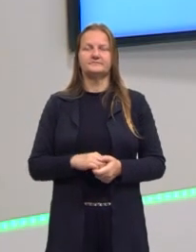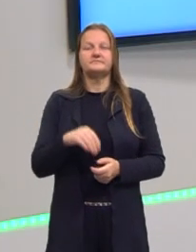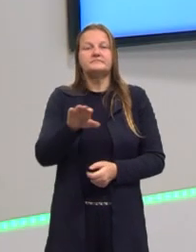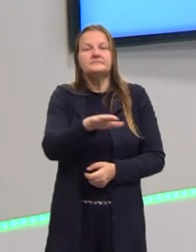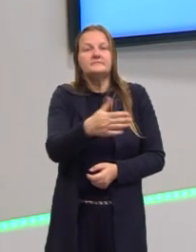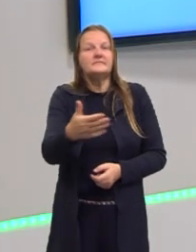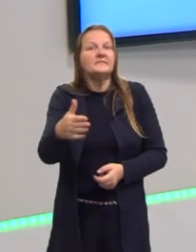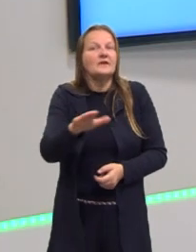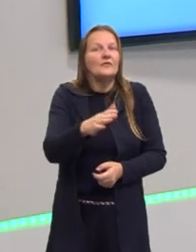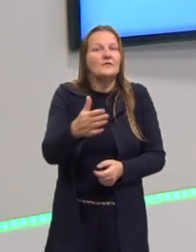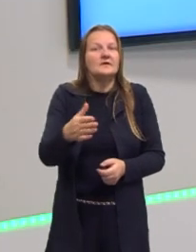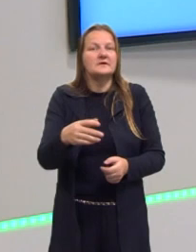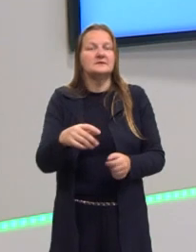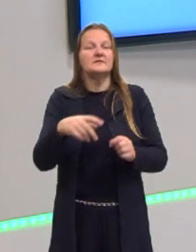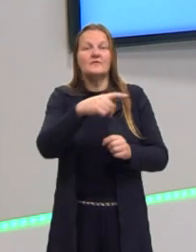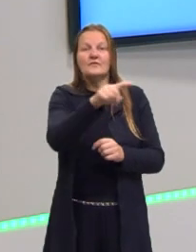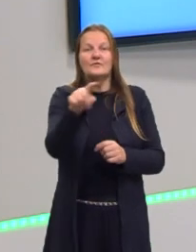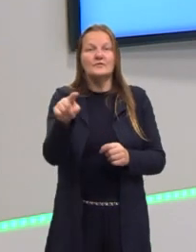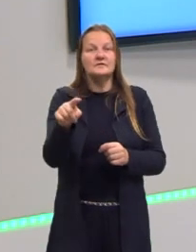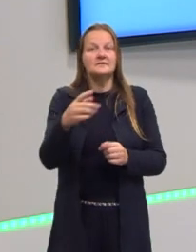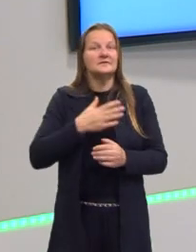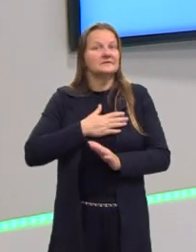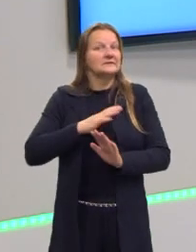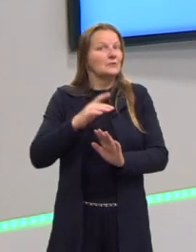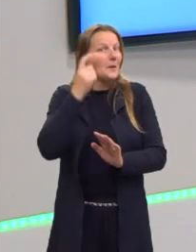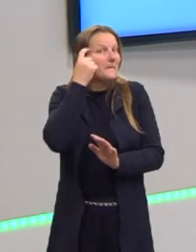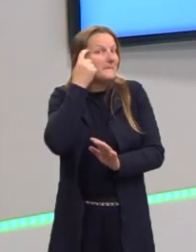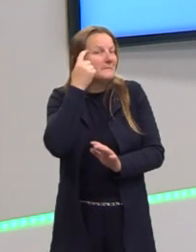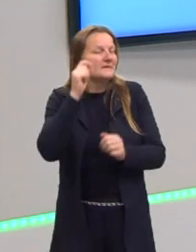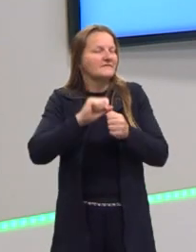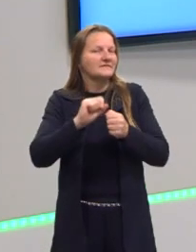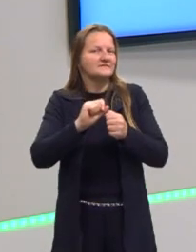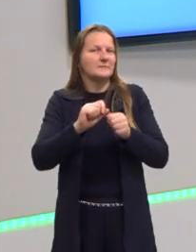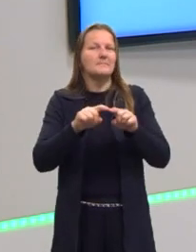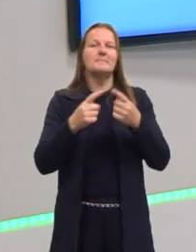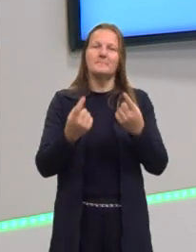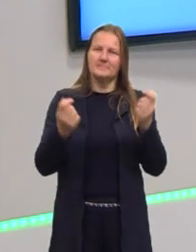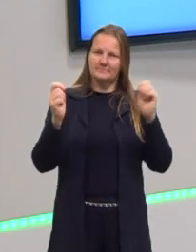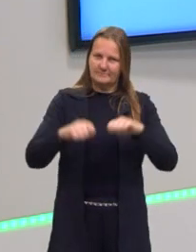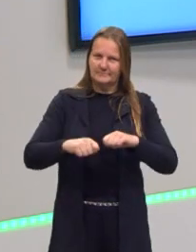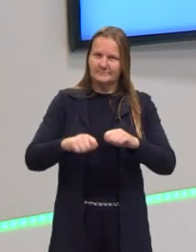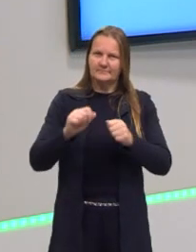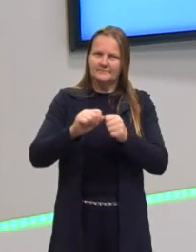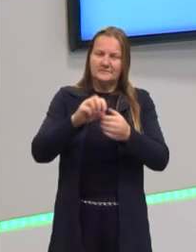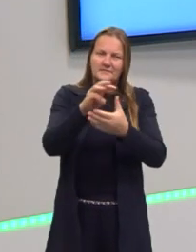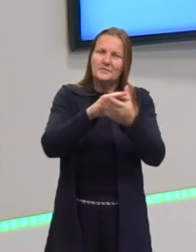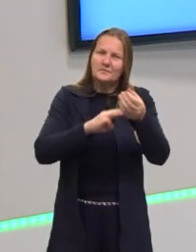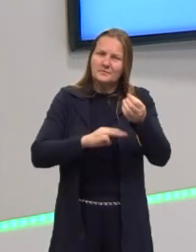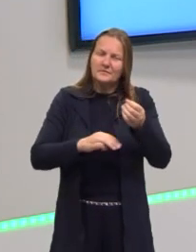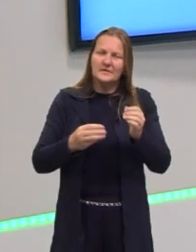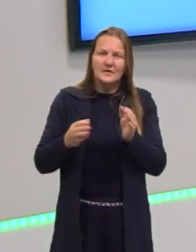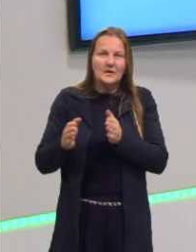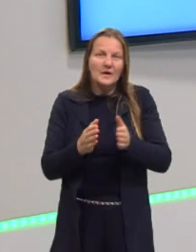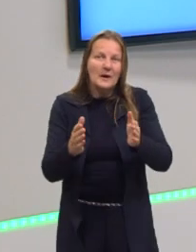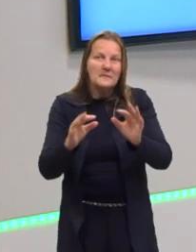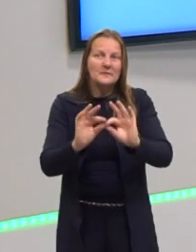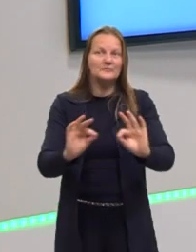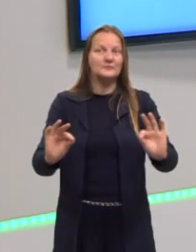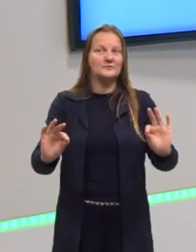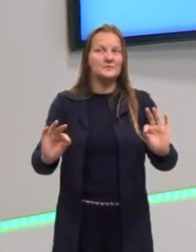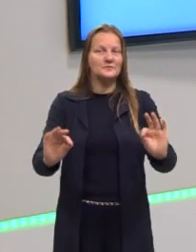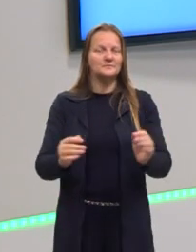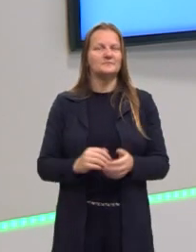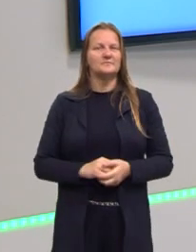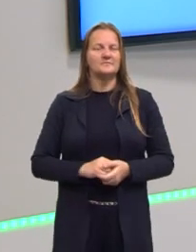talvez seja uma forma que vocês não pensariam em resolver, porque a gente sempre busca ir pelo caminho mais simples ou mais